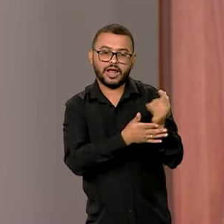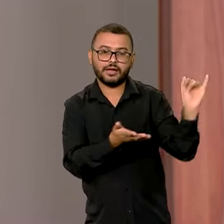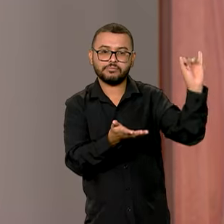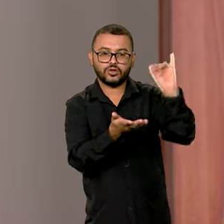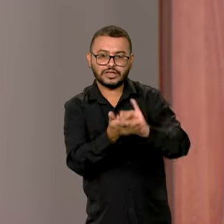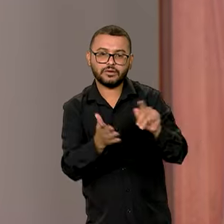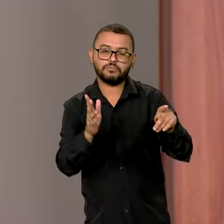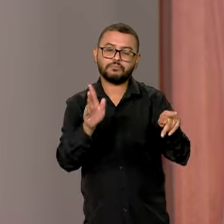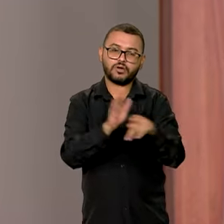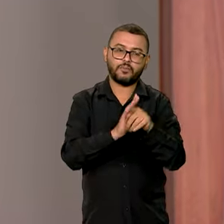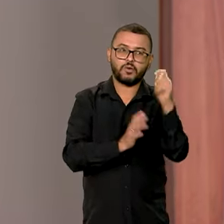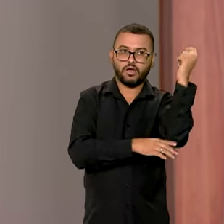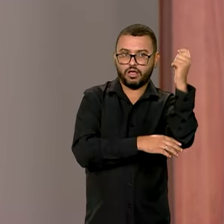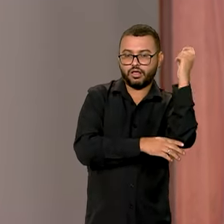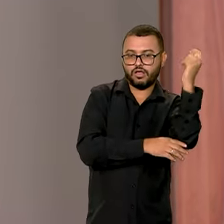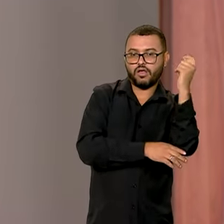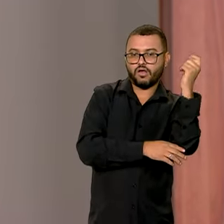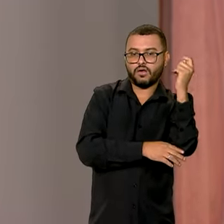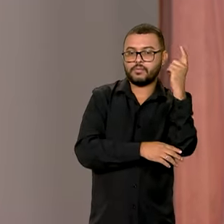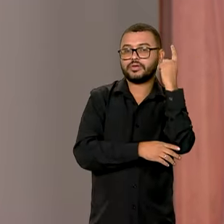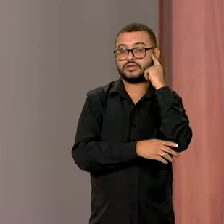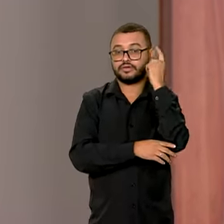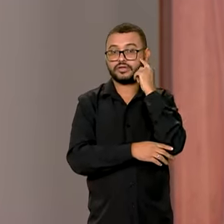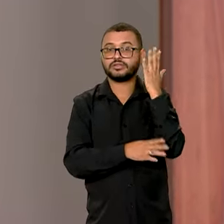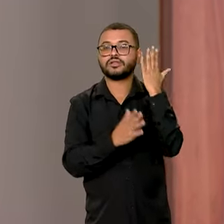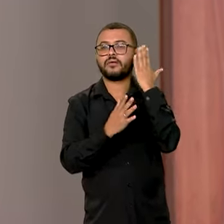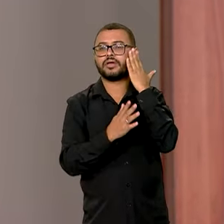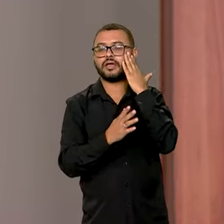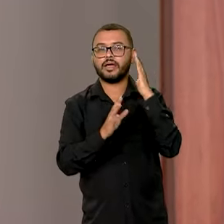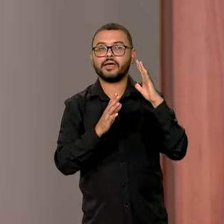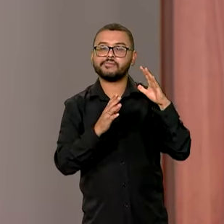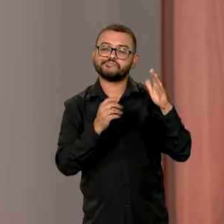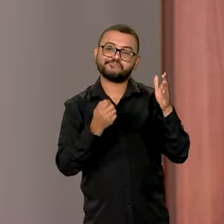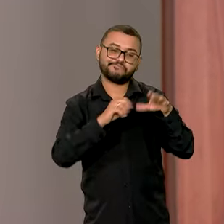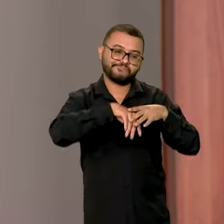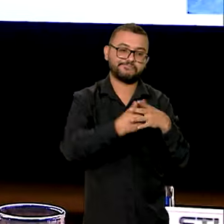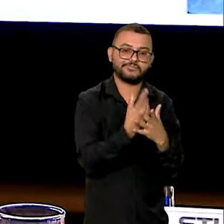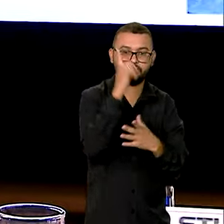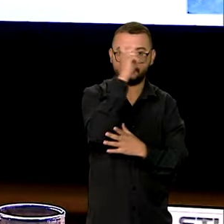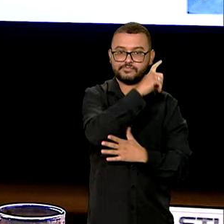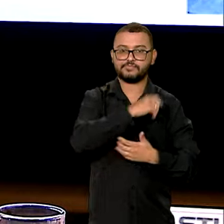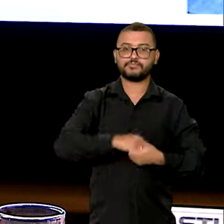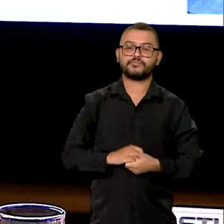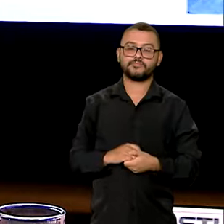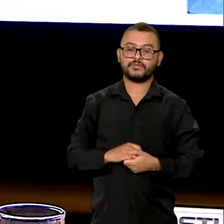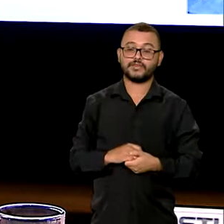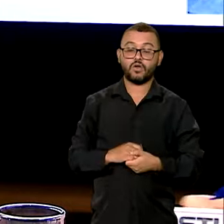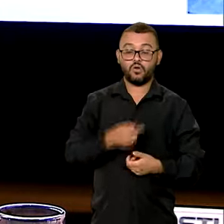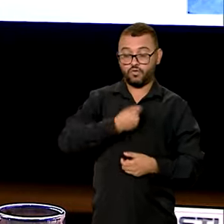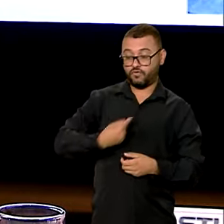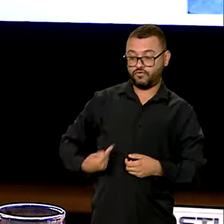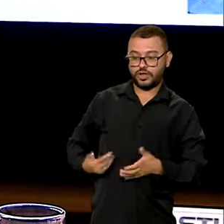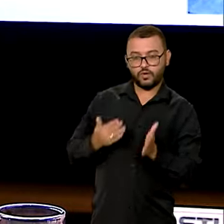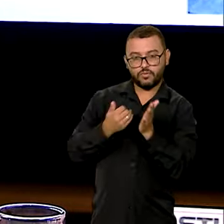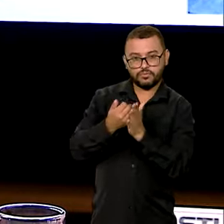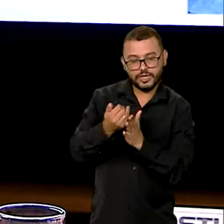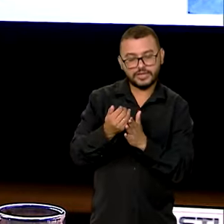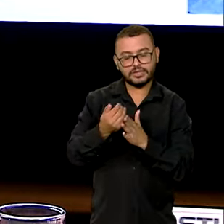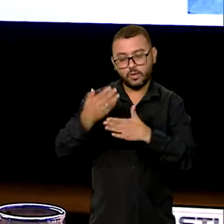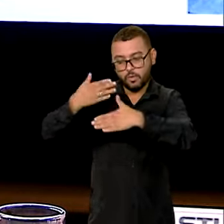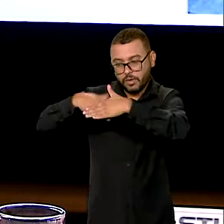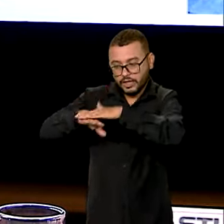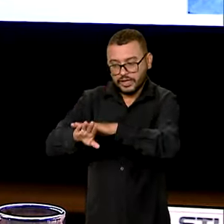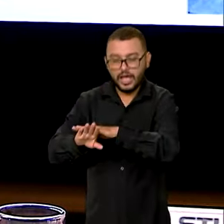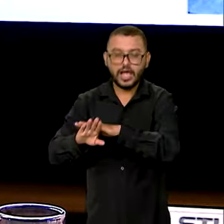consequências da tragédia climática no Rio Grande do Sul, que afetou a plantação do grão. O governo começa a recompor os estoques.